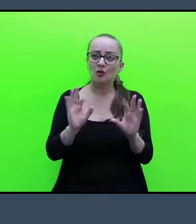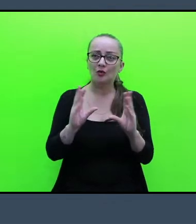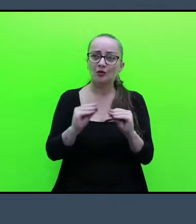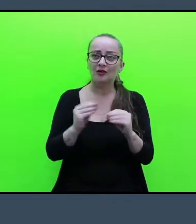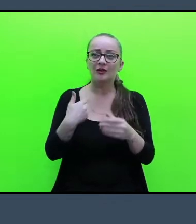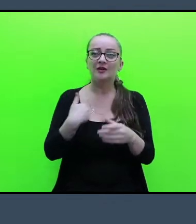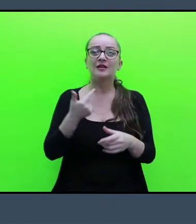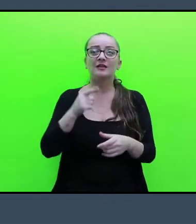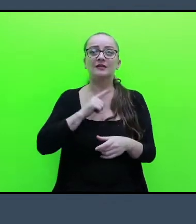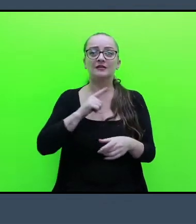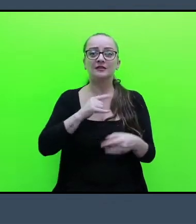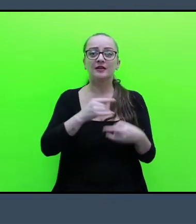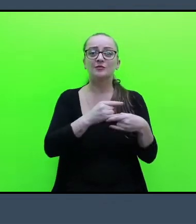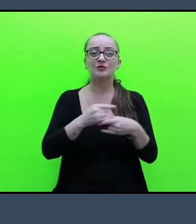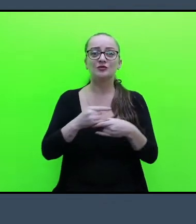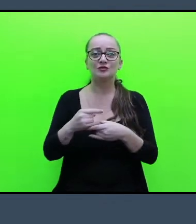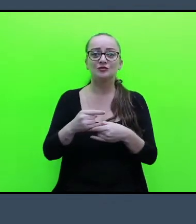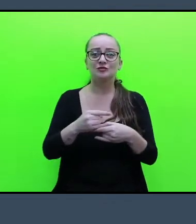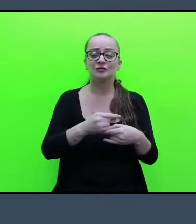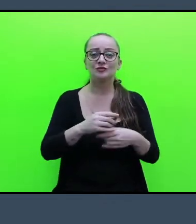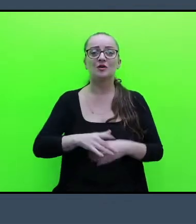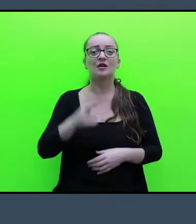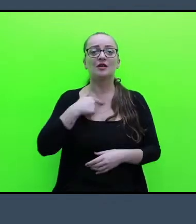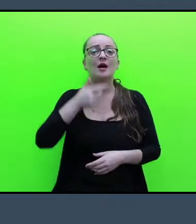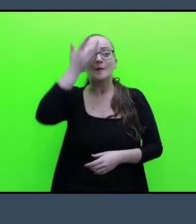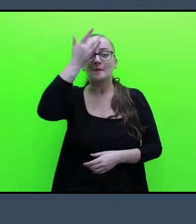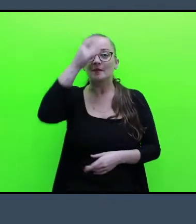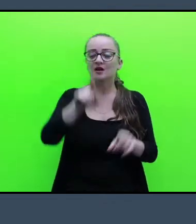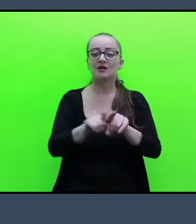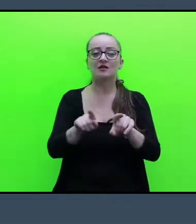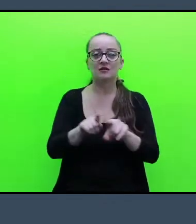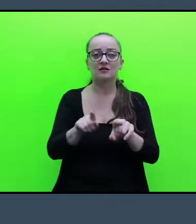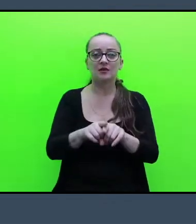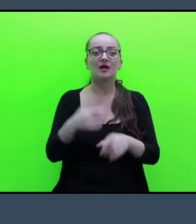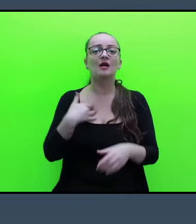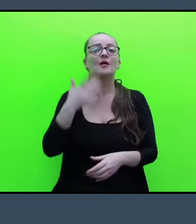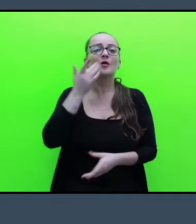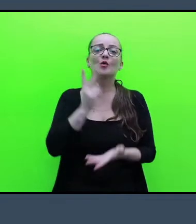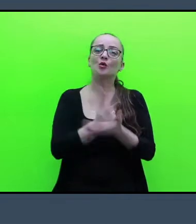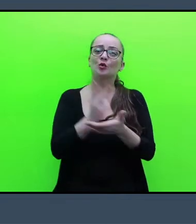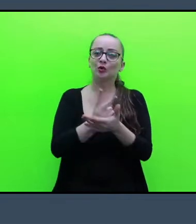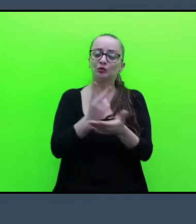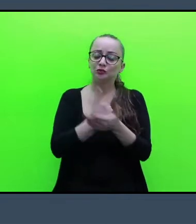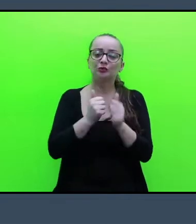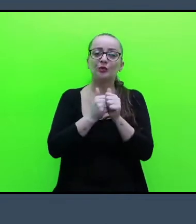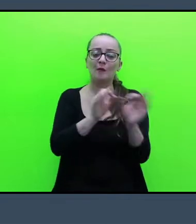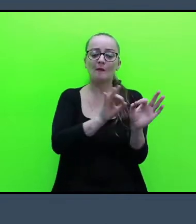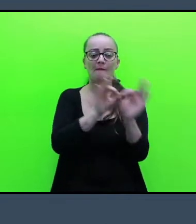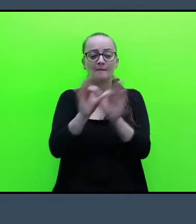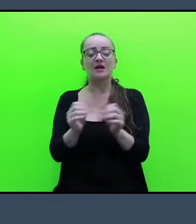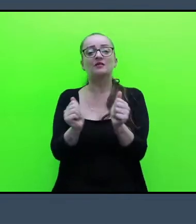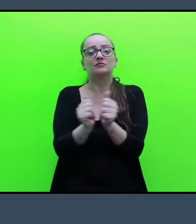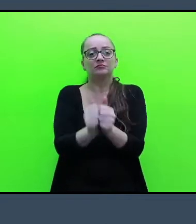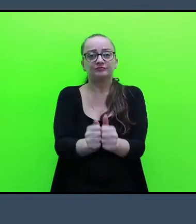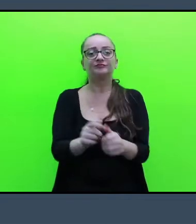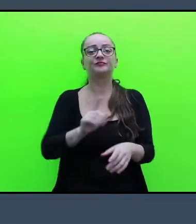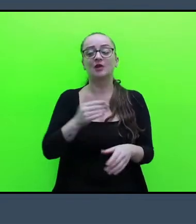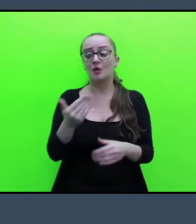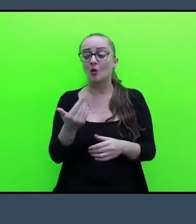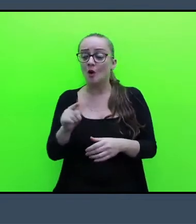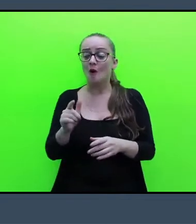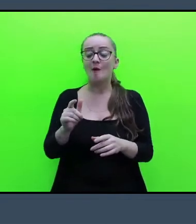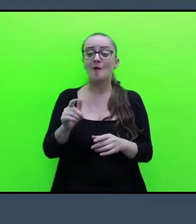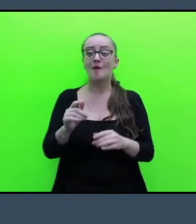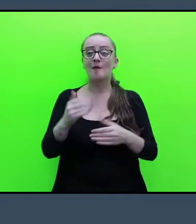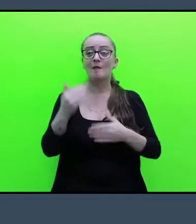tem programação do sexto CIMEP amanhã também então continuem nos prestigiando e acompanhando o restante da programação